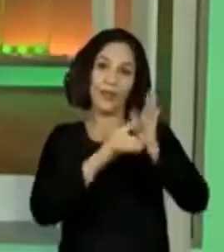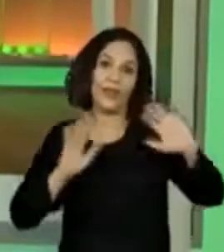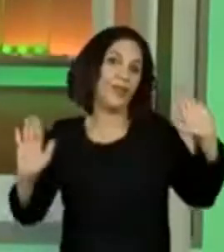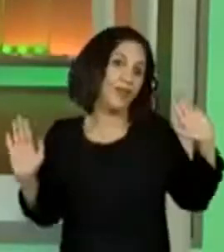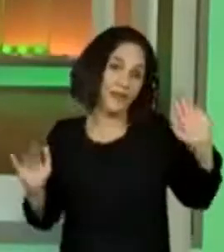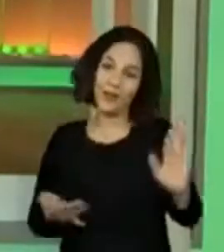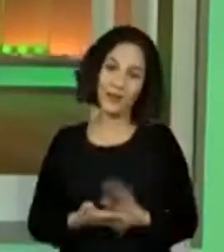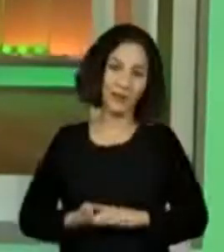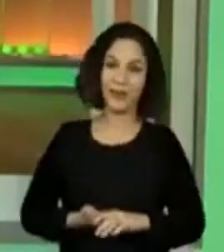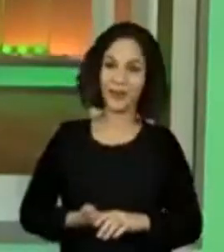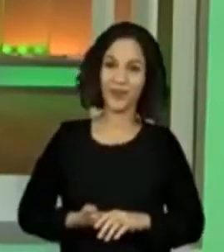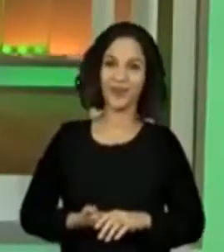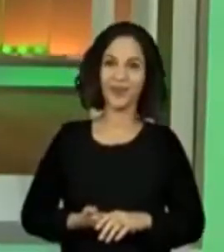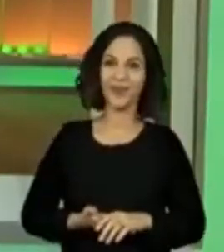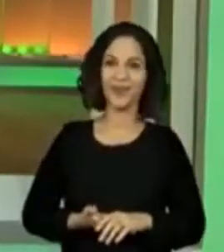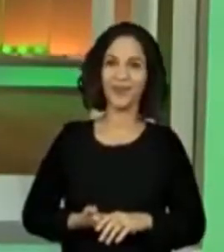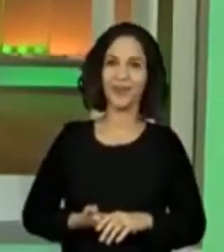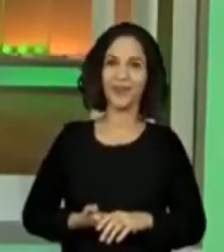Mas vamos lá, ó.